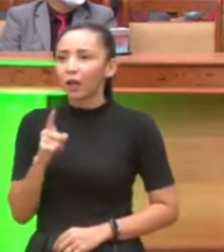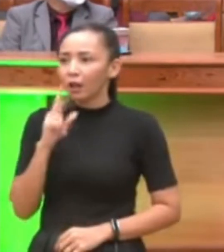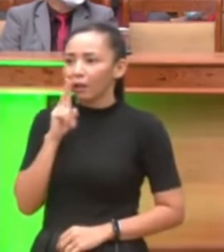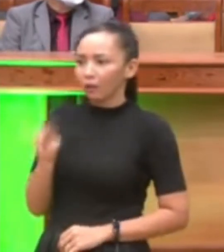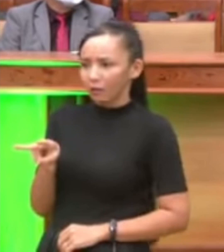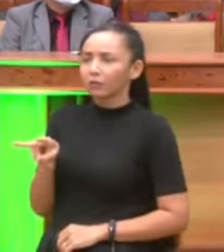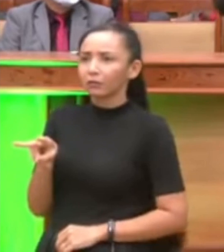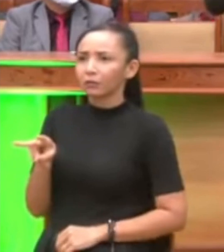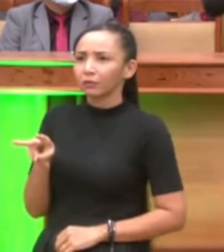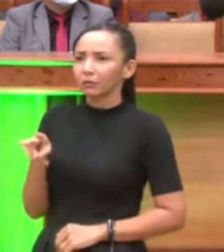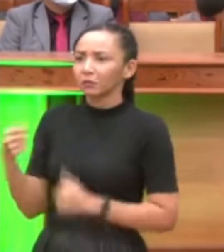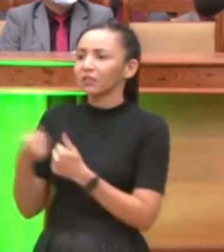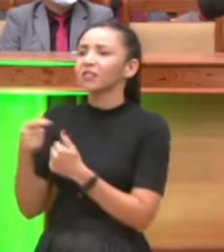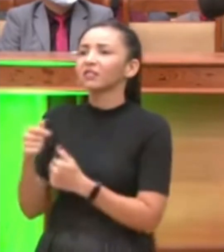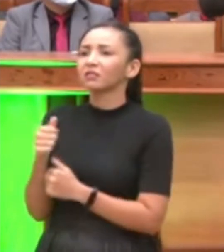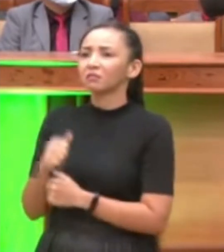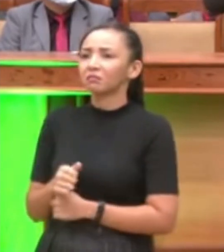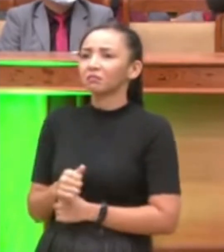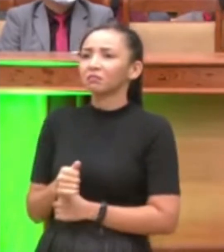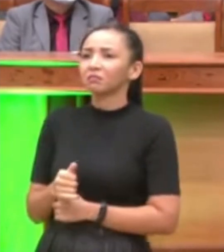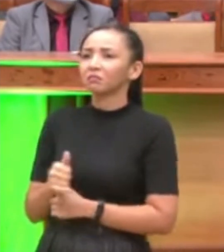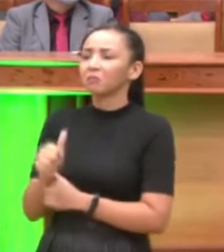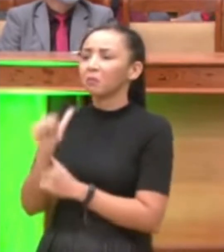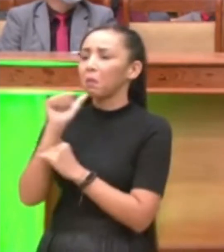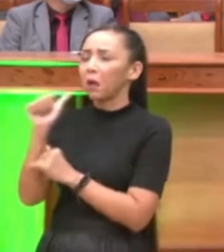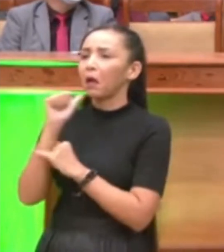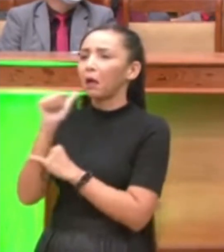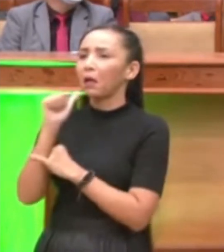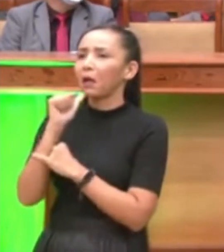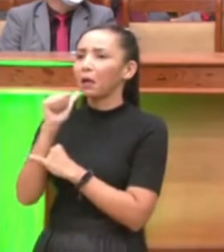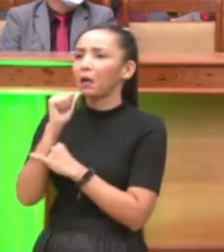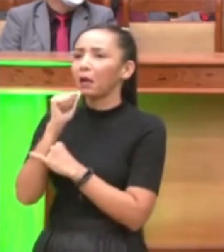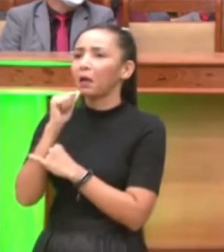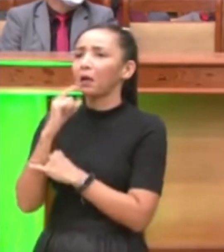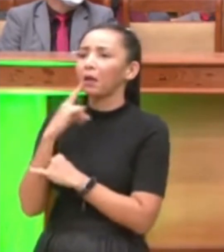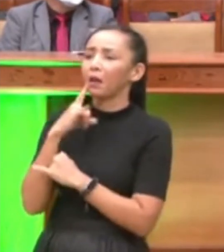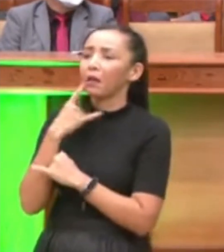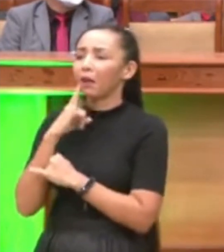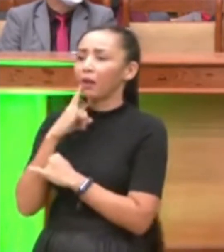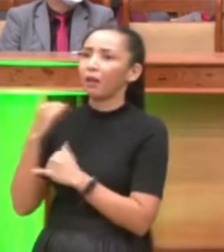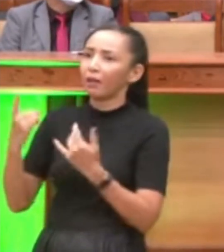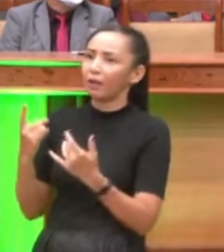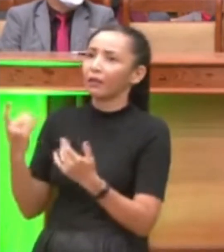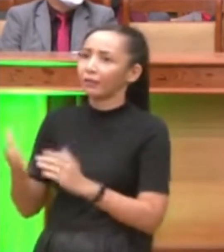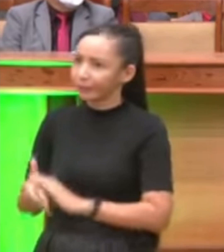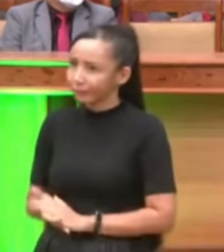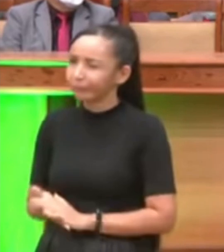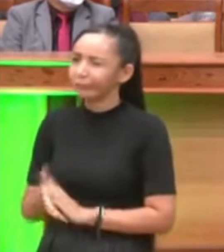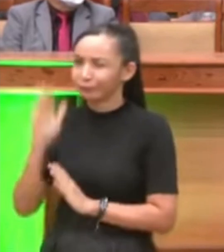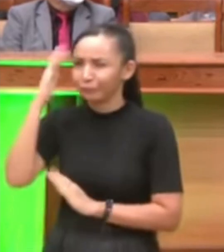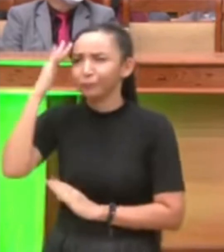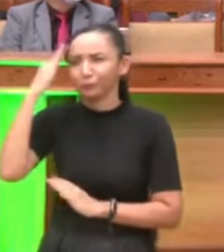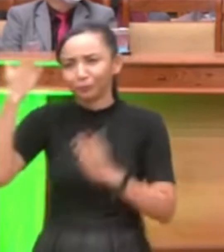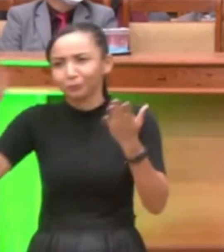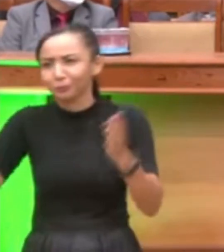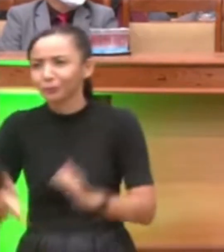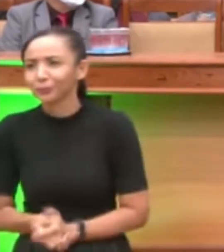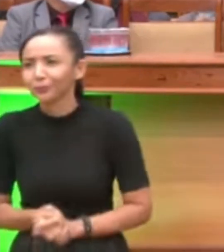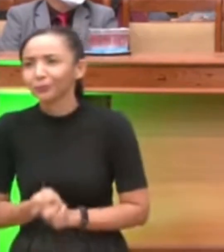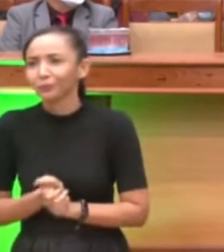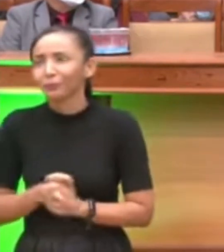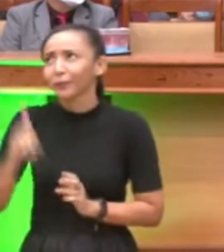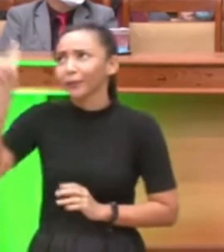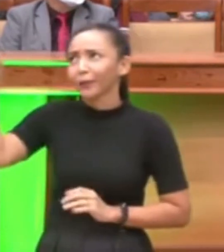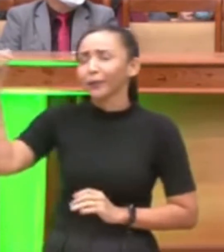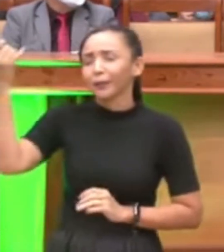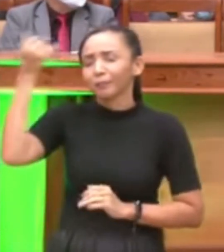perto dele assim, era só cachaça aí eu não tinha discernimento, vocês entenderam como é as coisas? tem que ter o que? discernimento, se não tiver